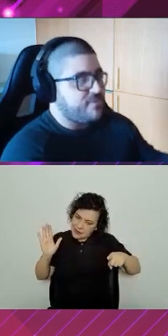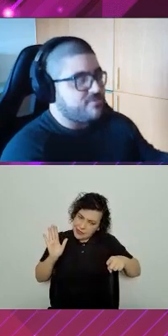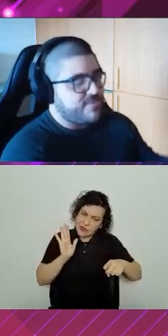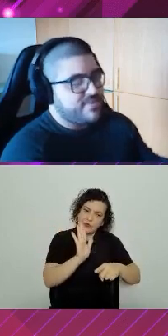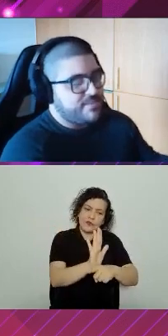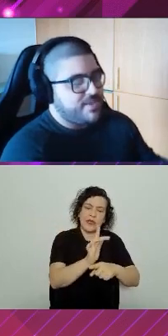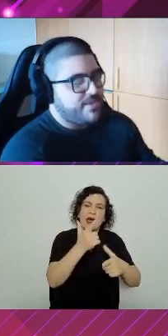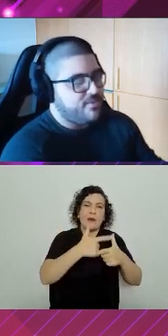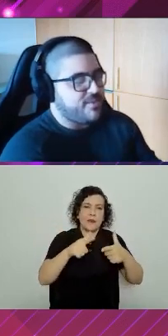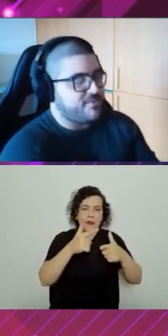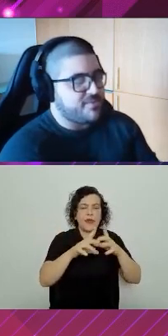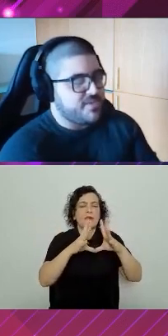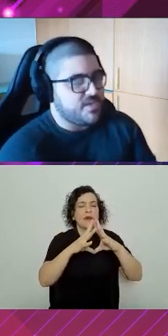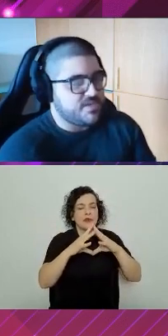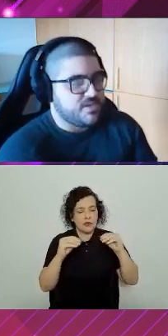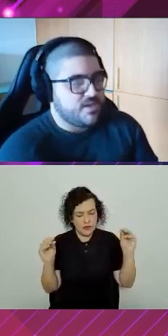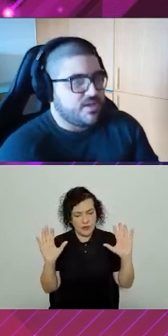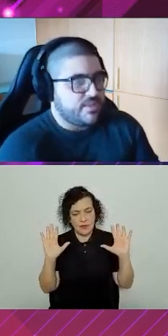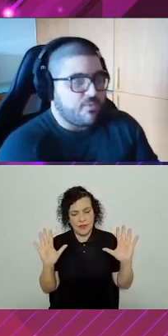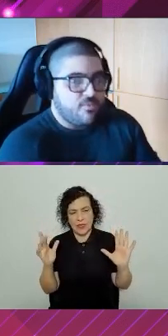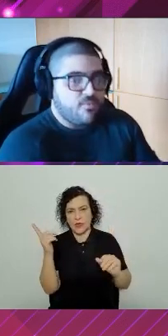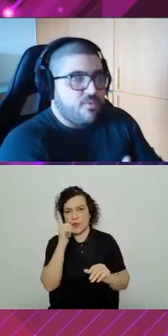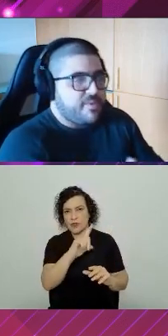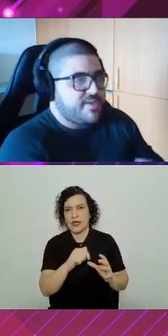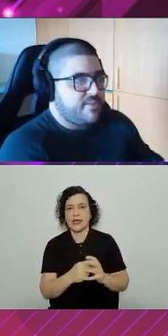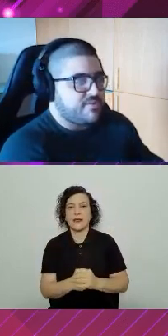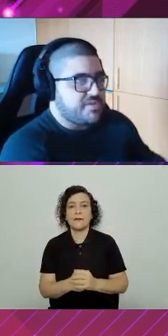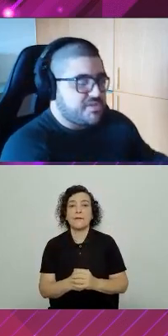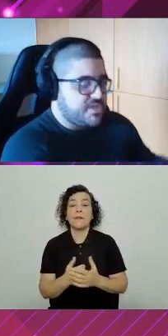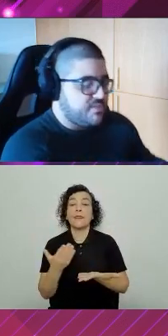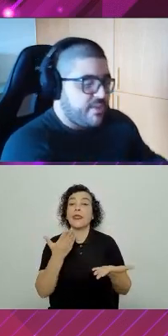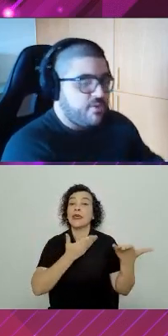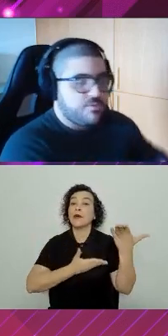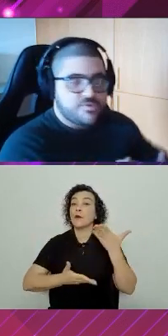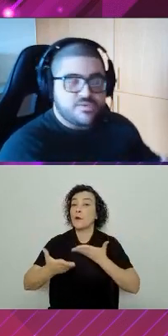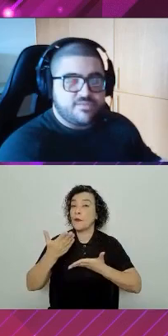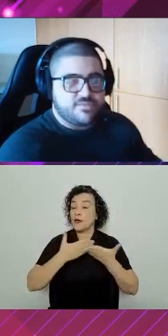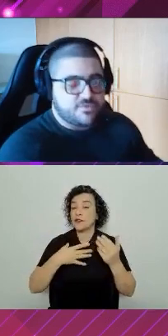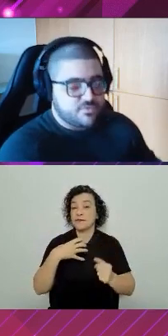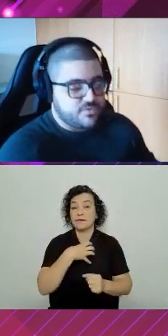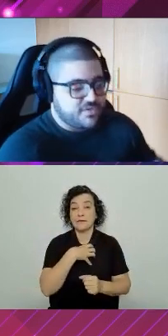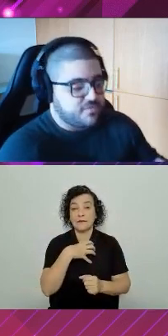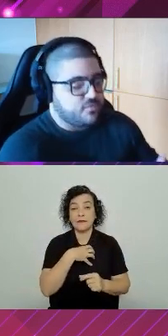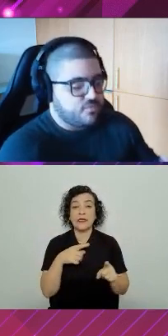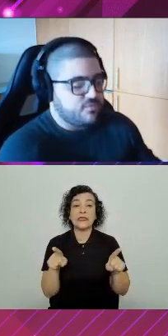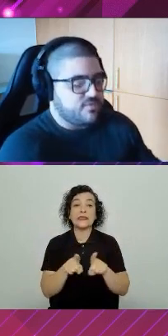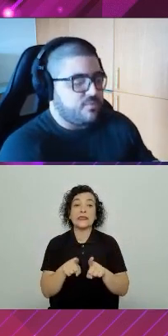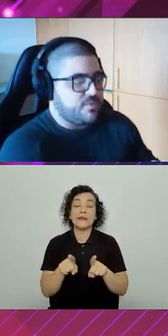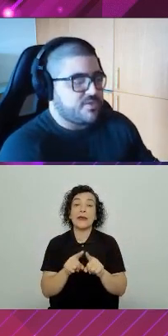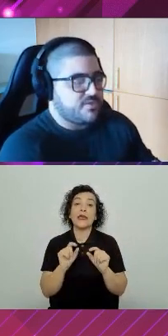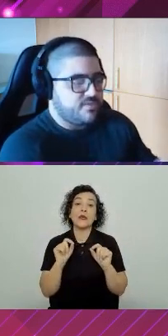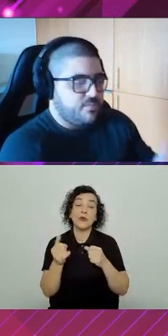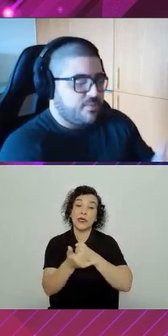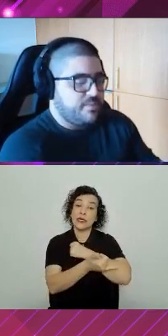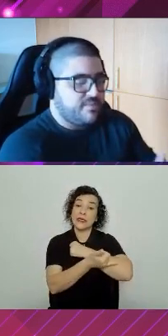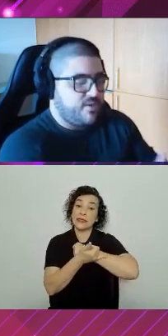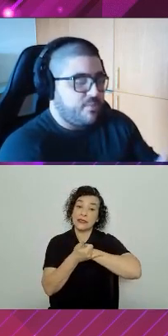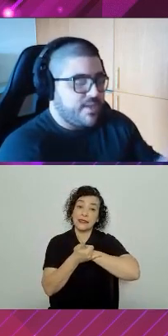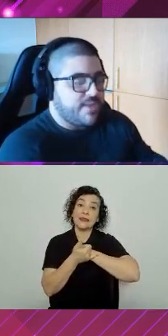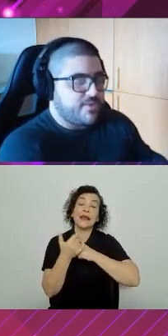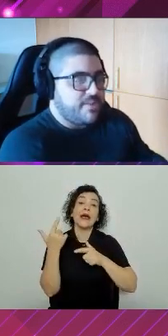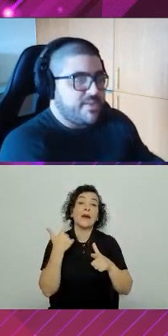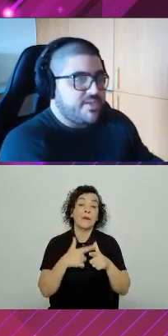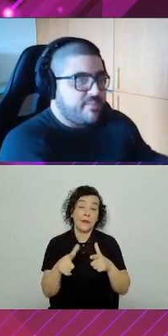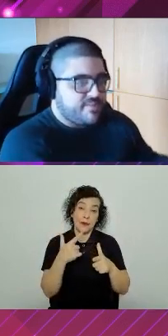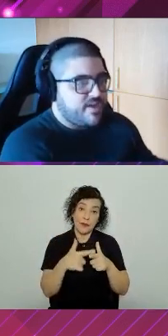ter quando vai trabalhar com micro front-end. Então, o compartilhamento de estilo, o maior custo de infraestrutura, isso tudo são problemas que